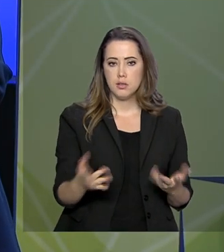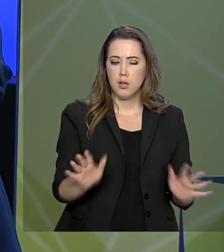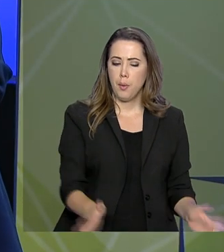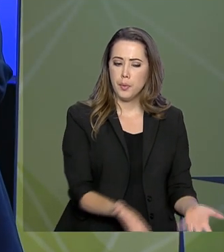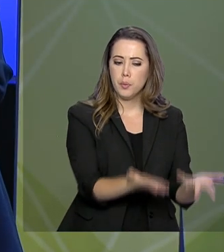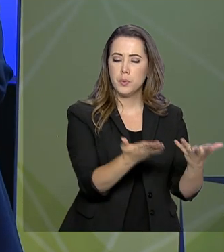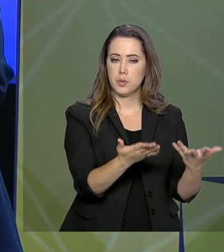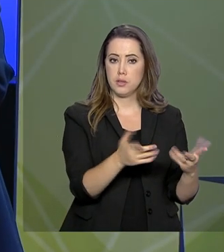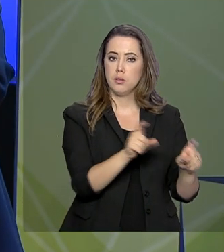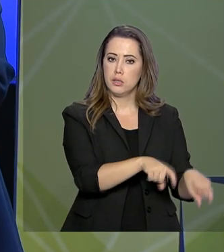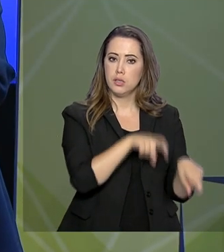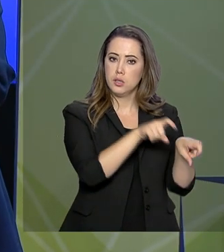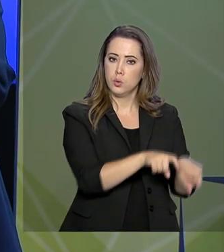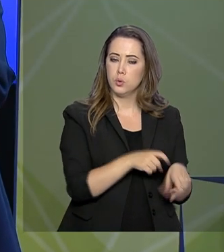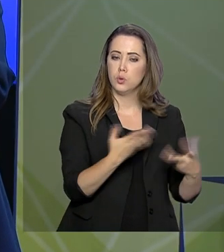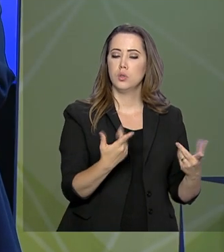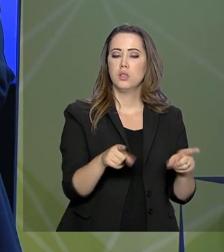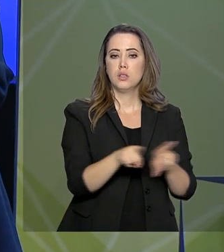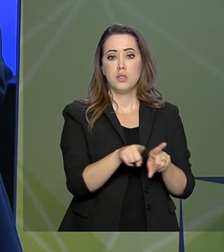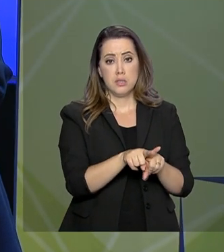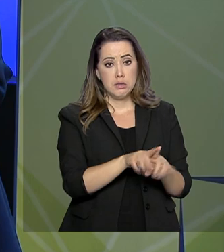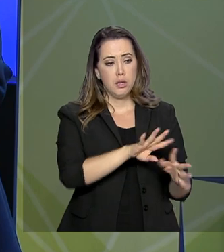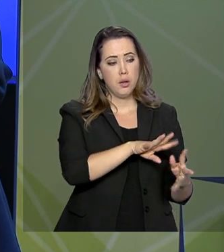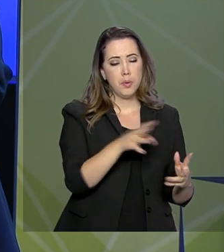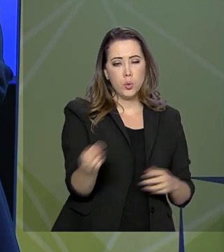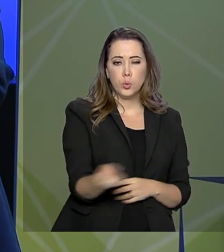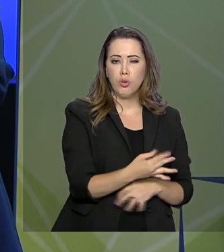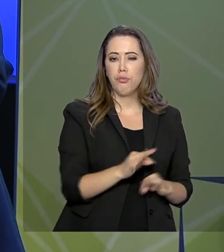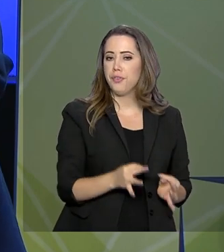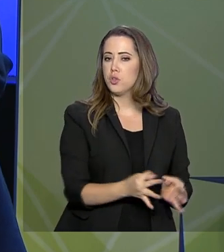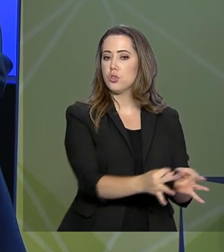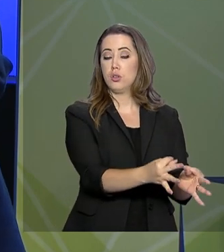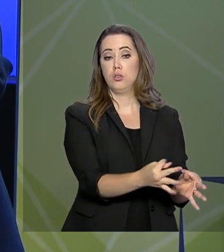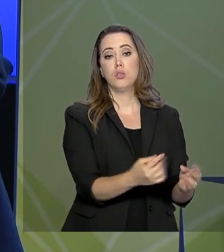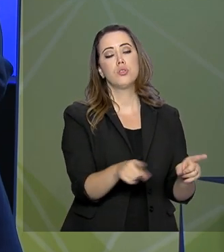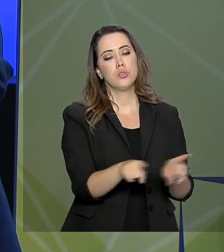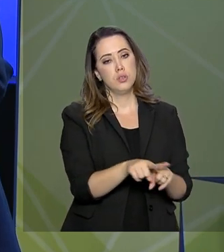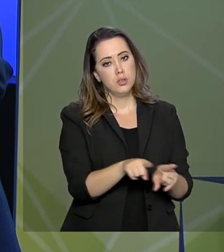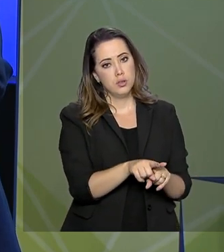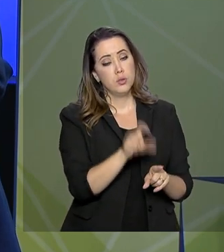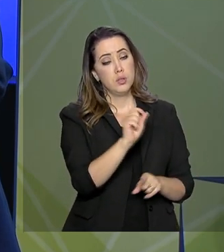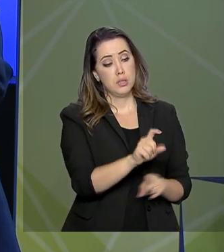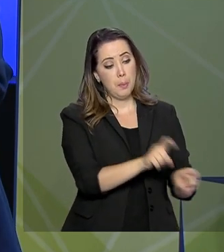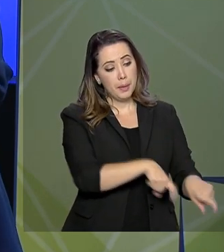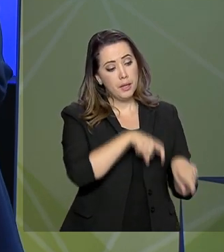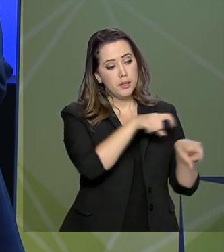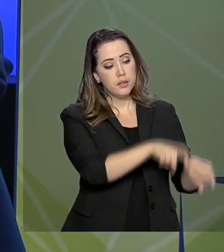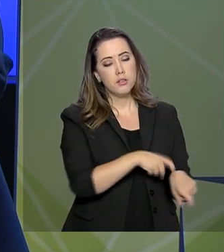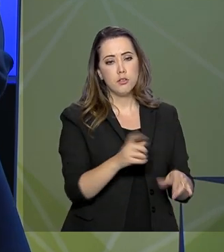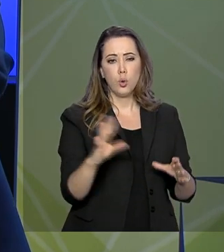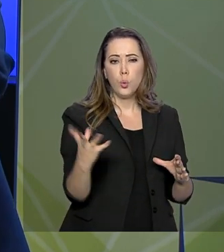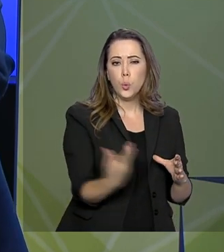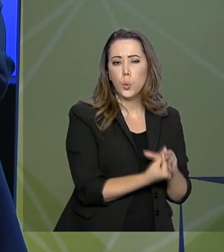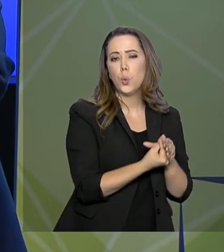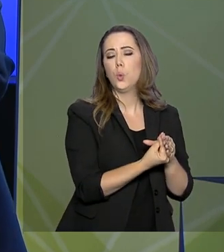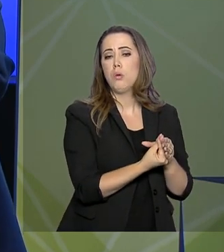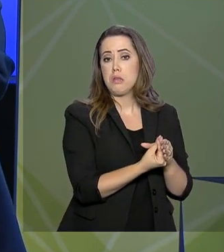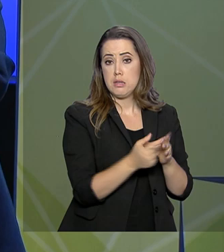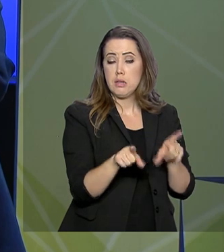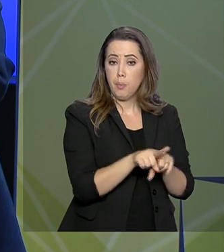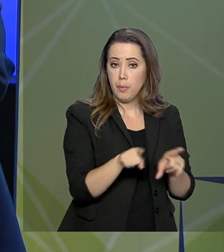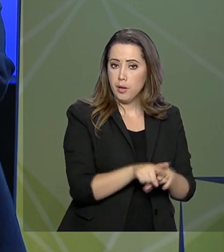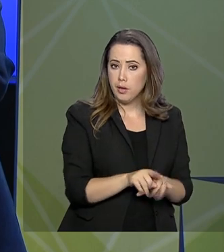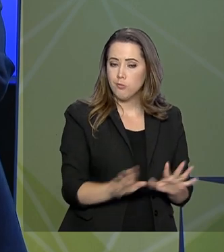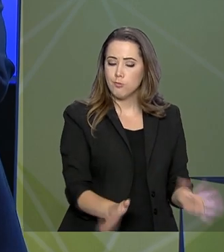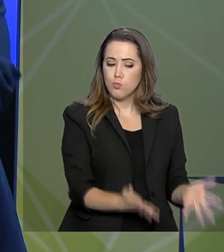empreendedora, da agricultura inovadora, da agricultura inclusiva e também